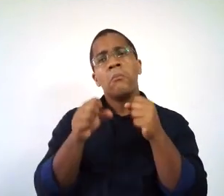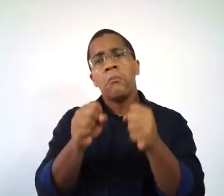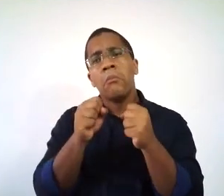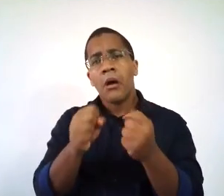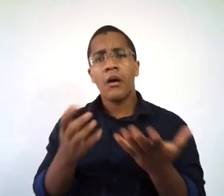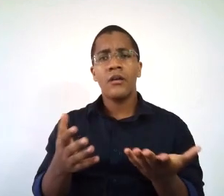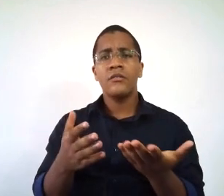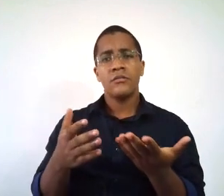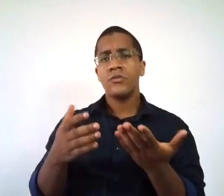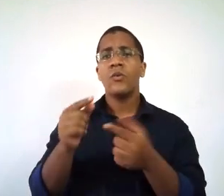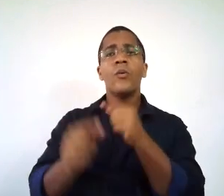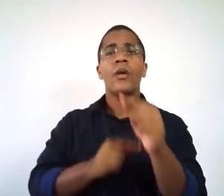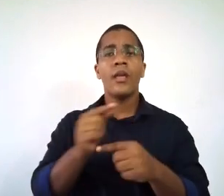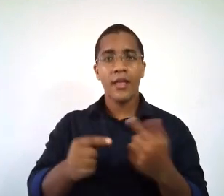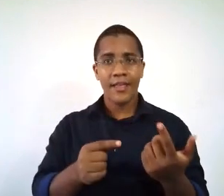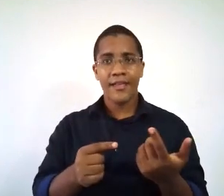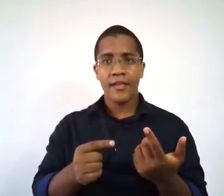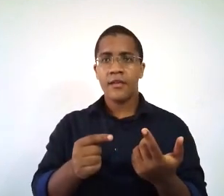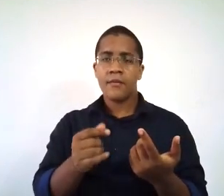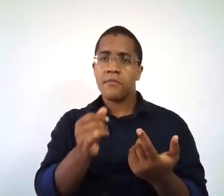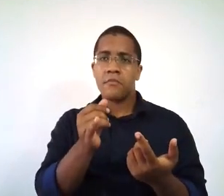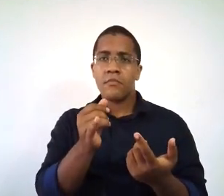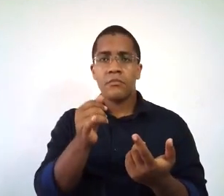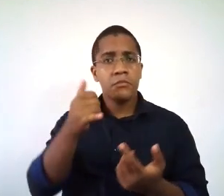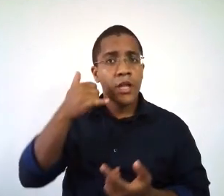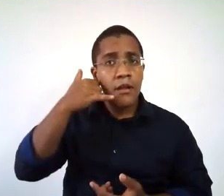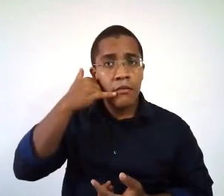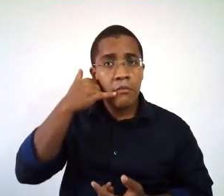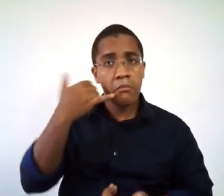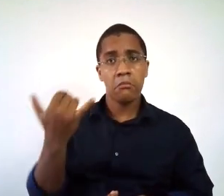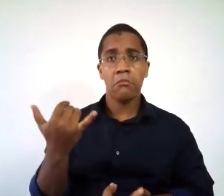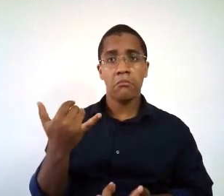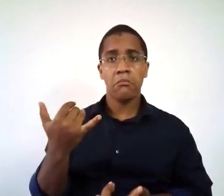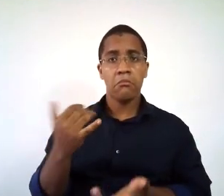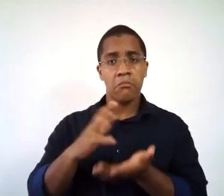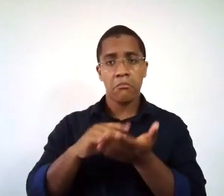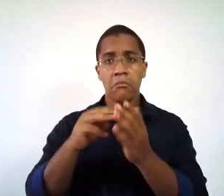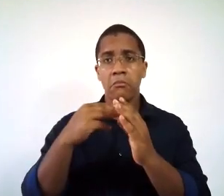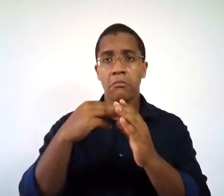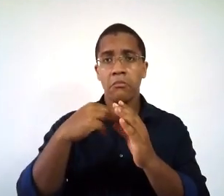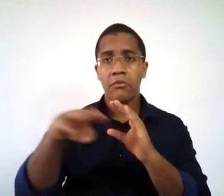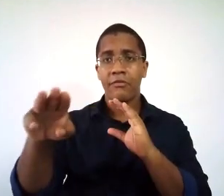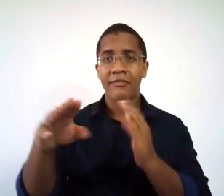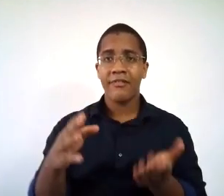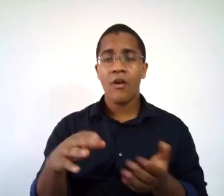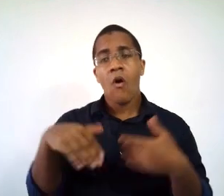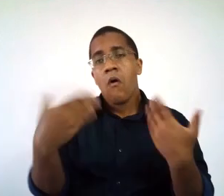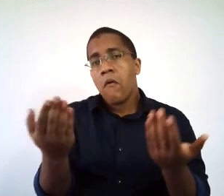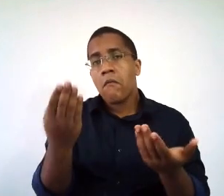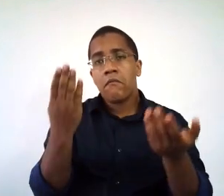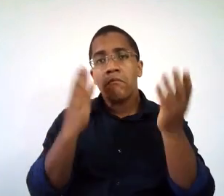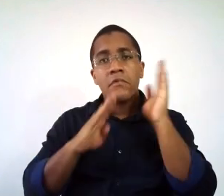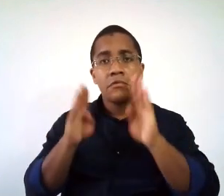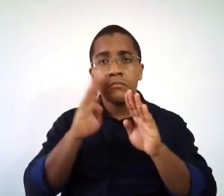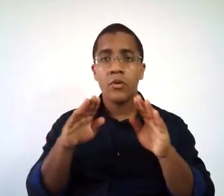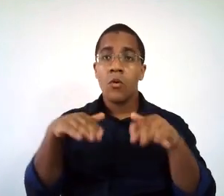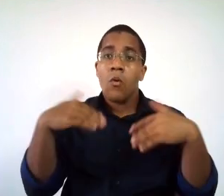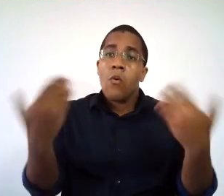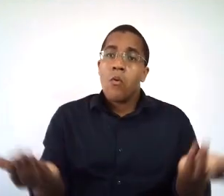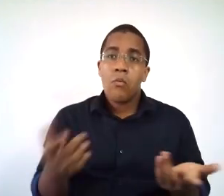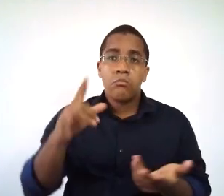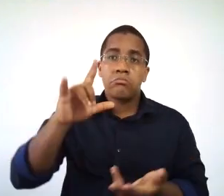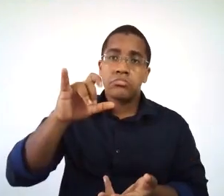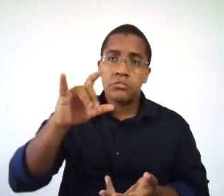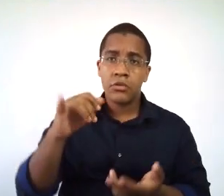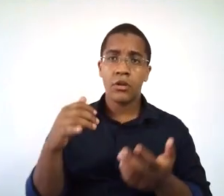Inicialmente, lá na frente, a gente falou como a gente poderia utilizar os meios do telefone ou as